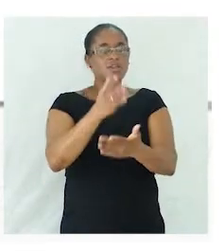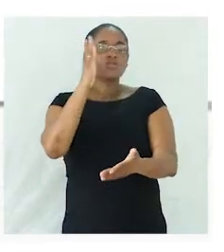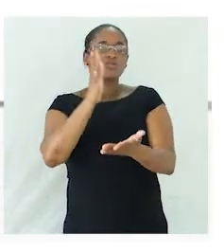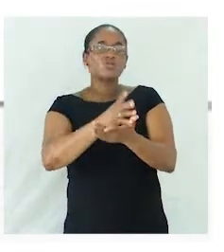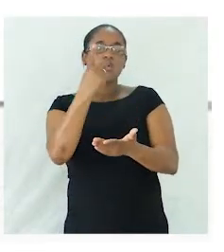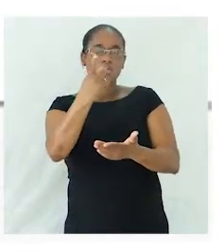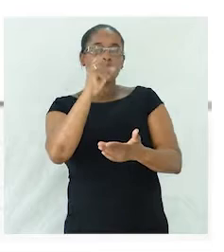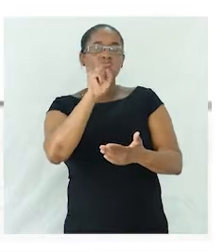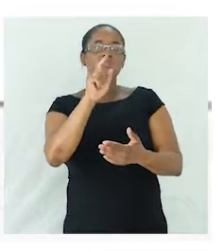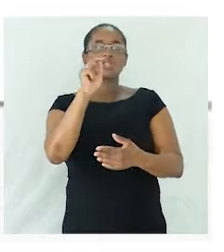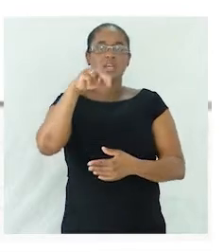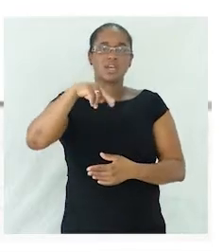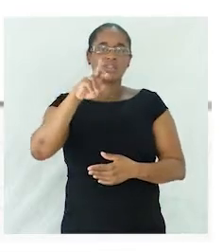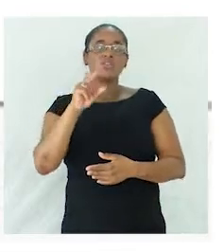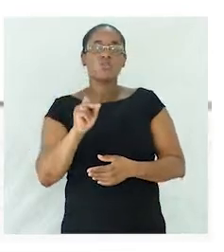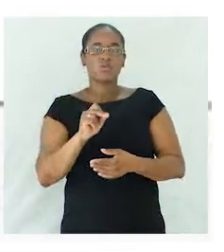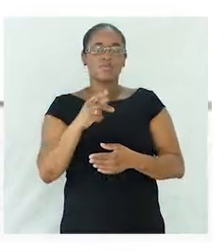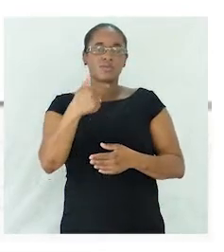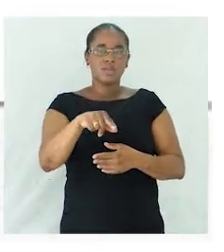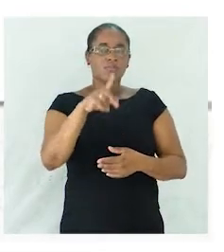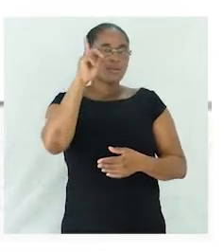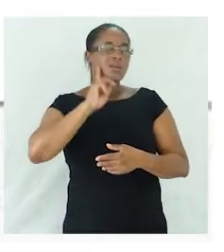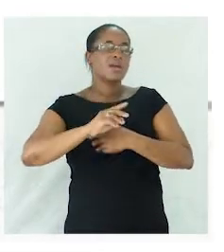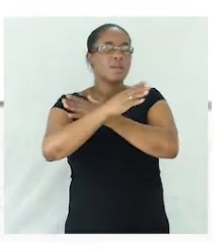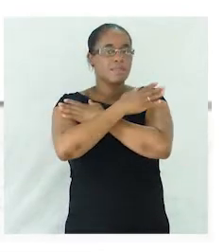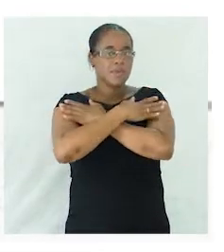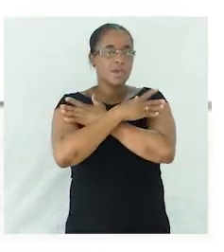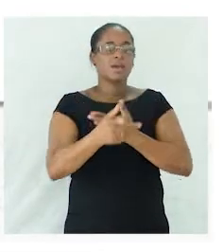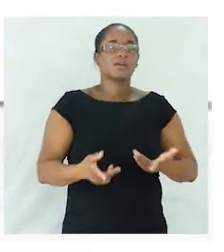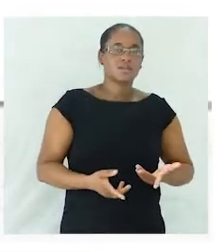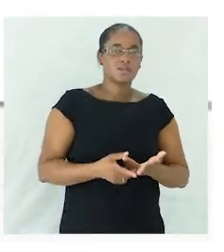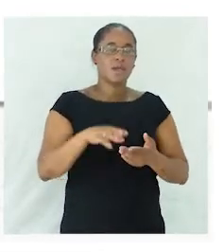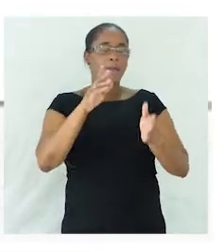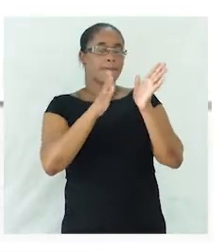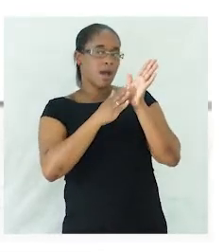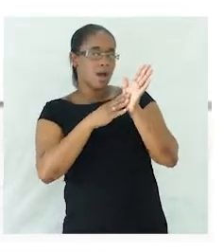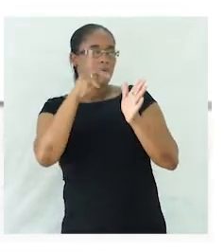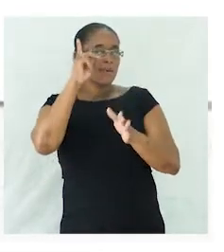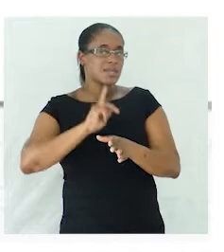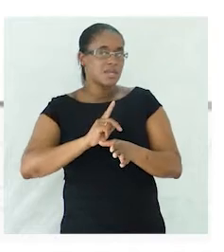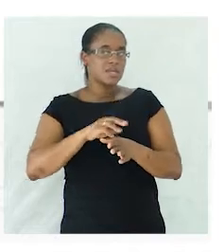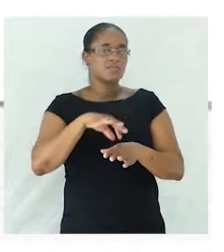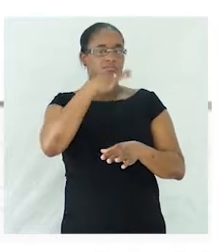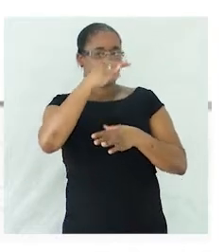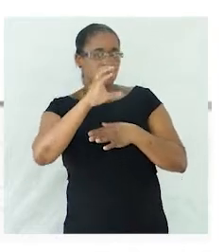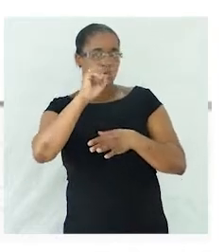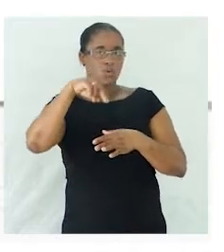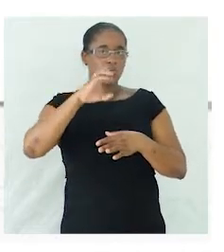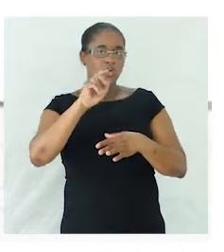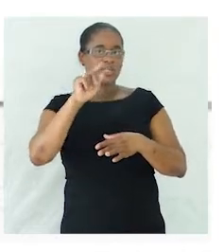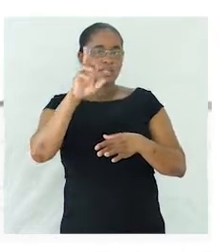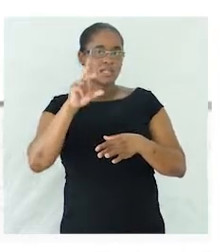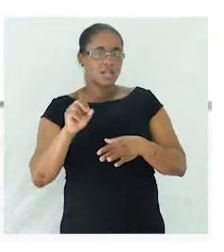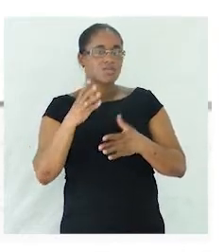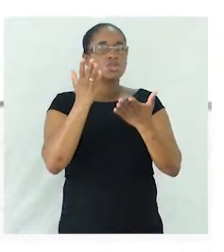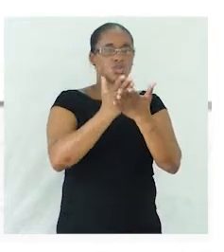apresentam um só gênero. Então, temos amigas, mão, menina, conselhos e escola. Só escreve ou